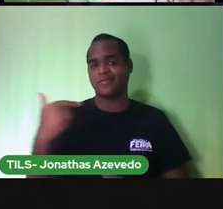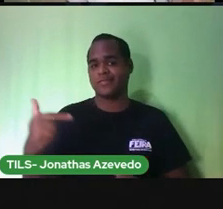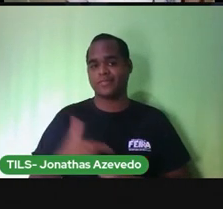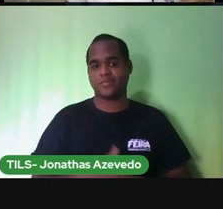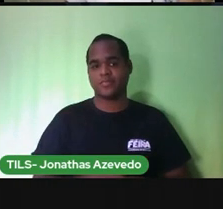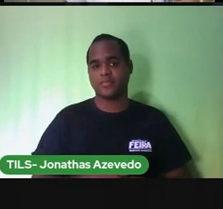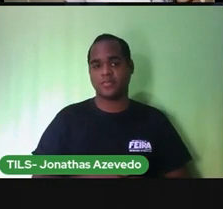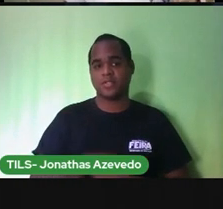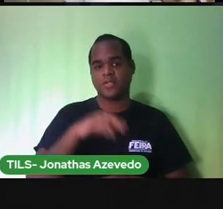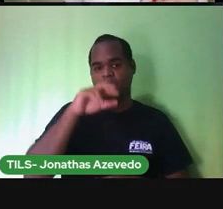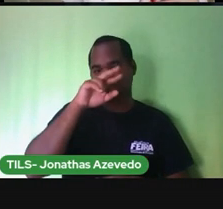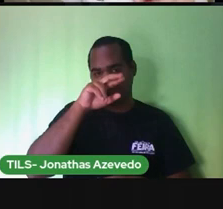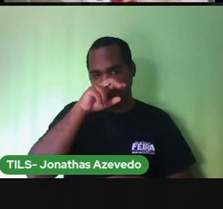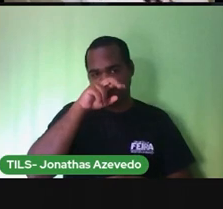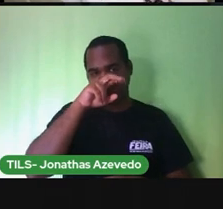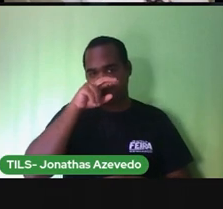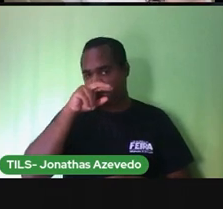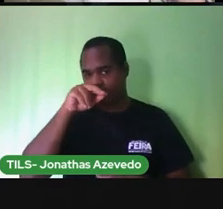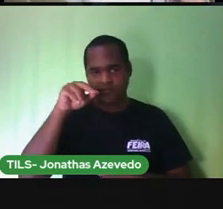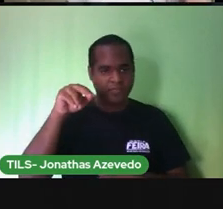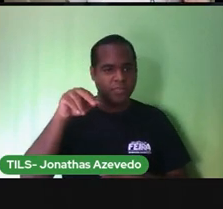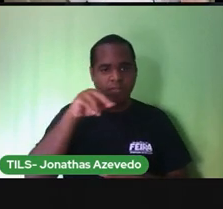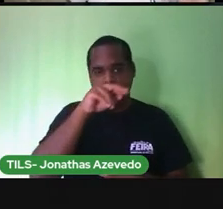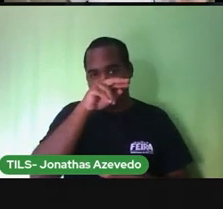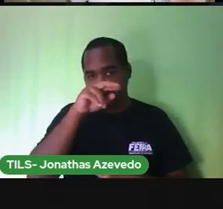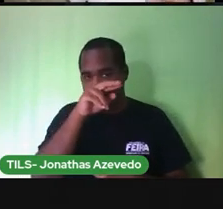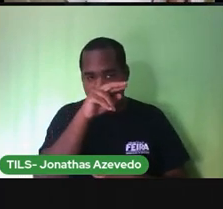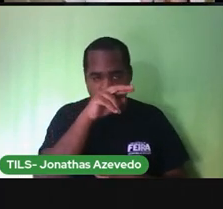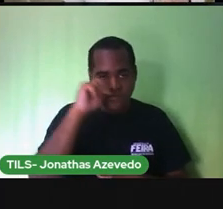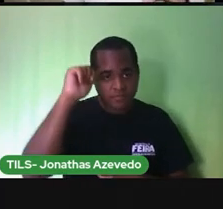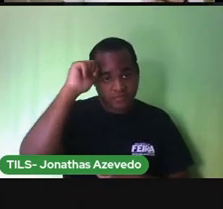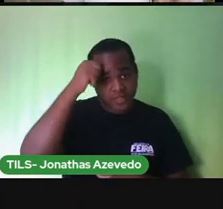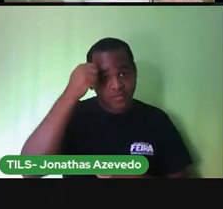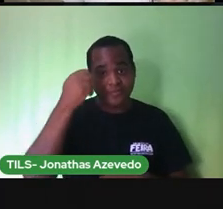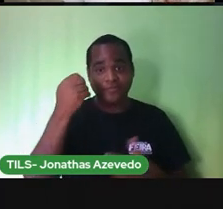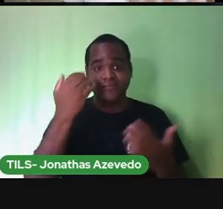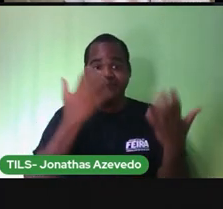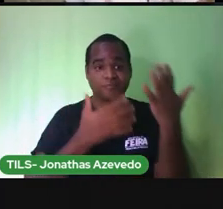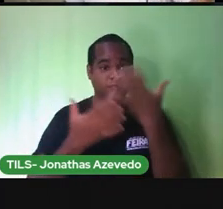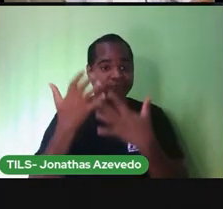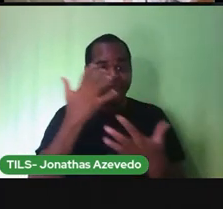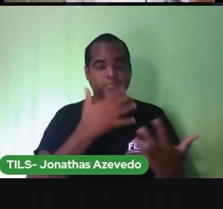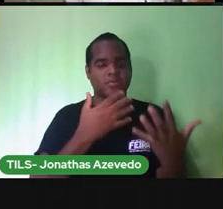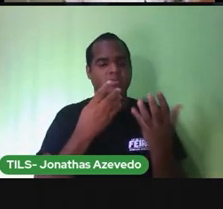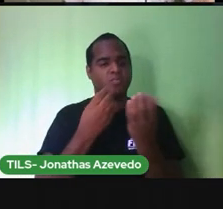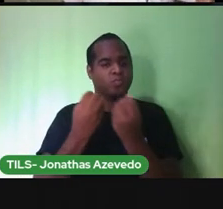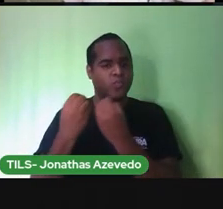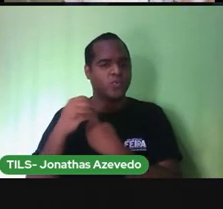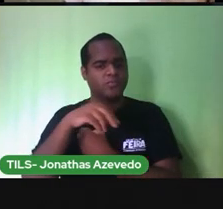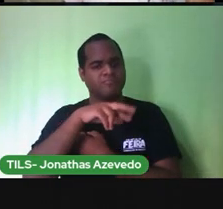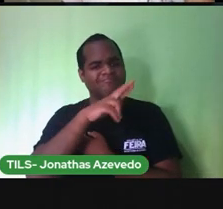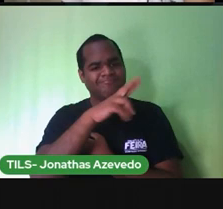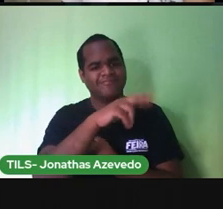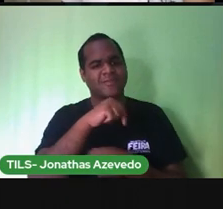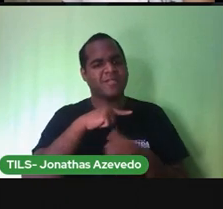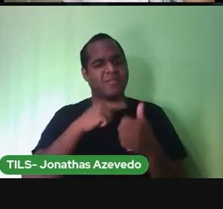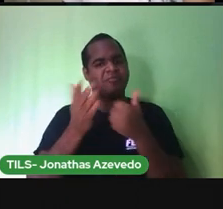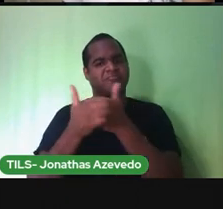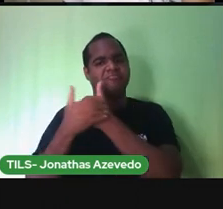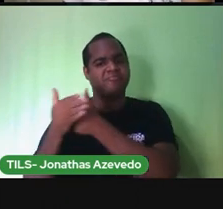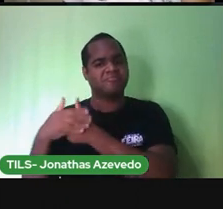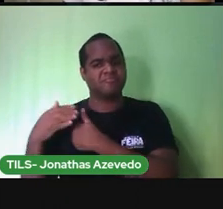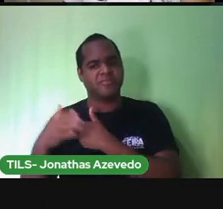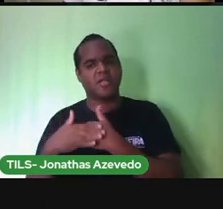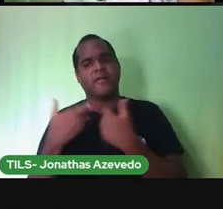urubu fora que a gente não dá para ver os ratos mas os lixos quando são dispensados assim eles